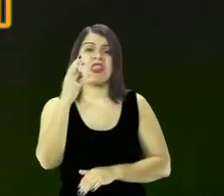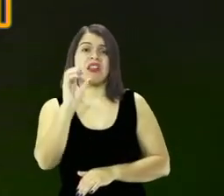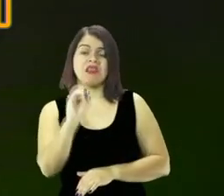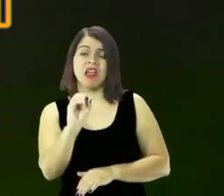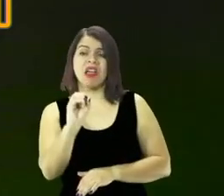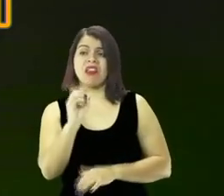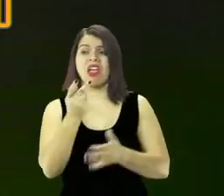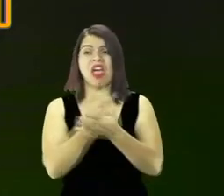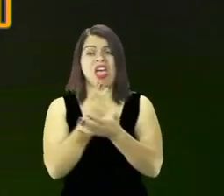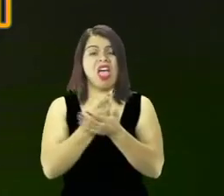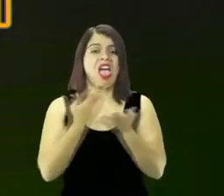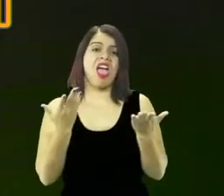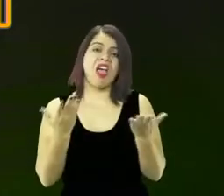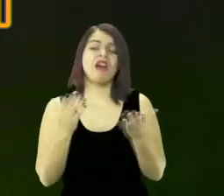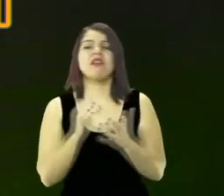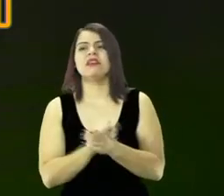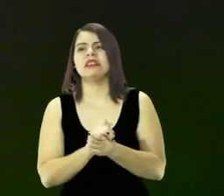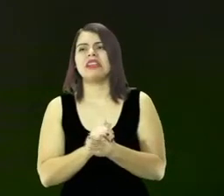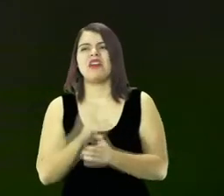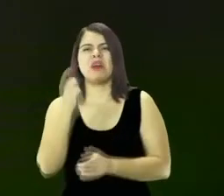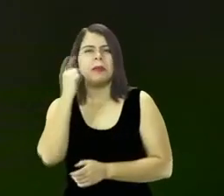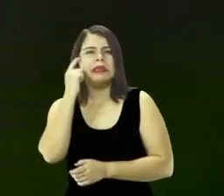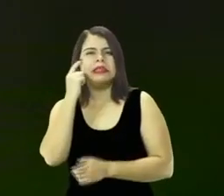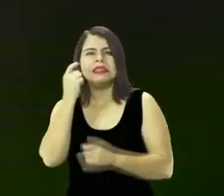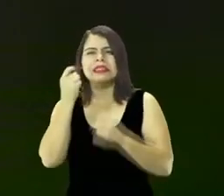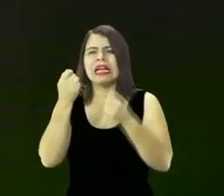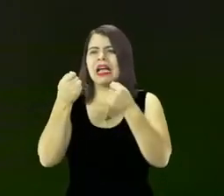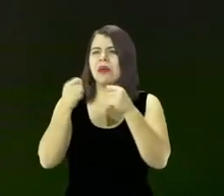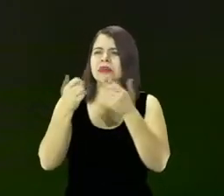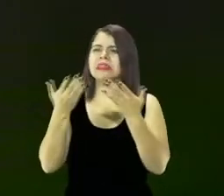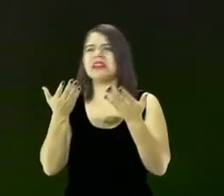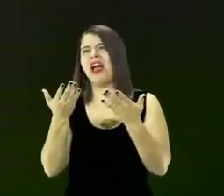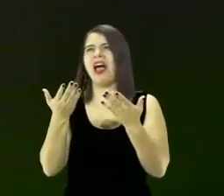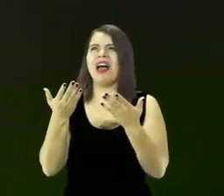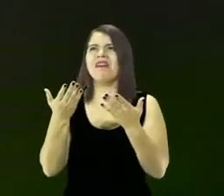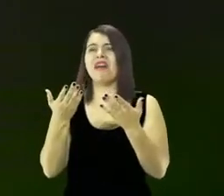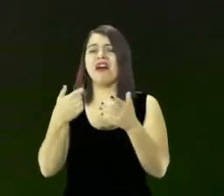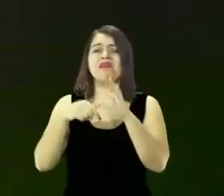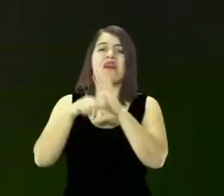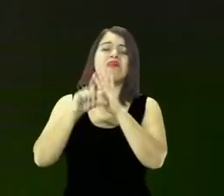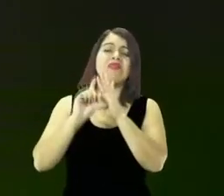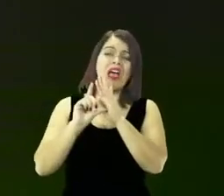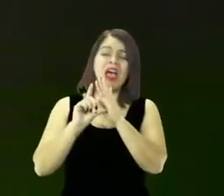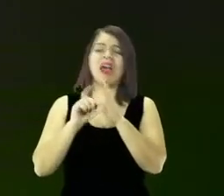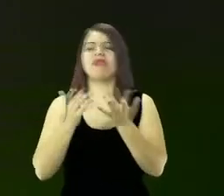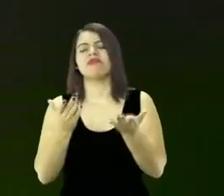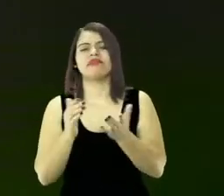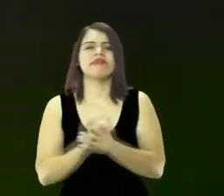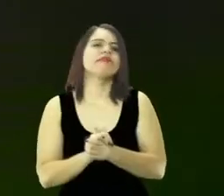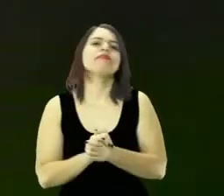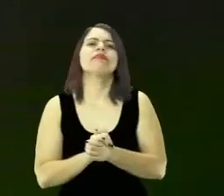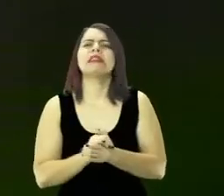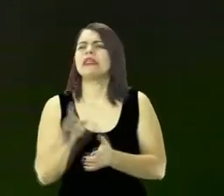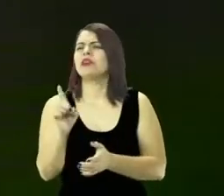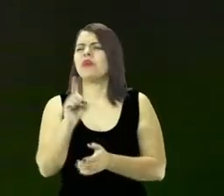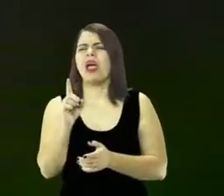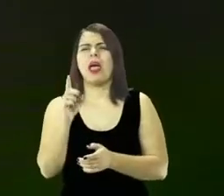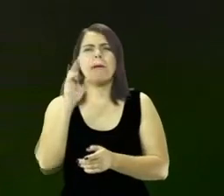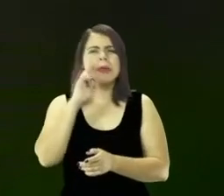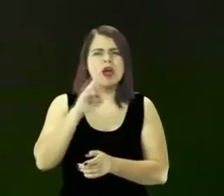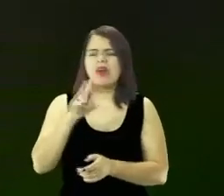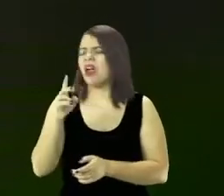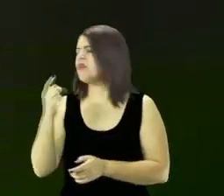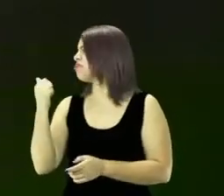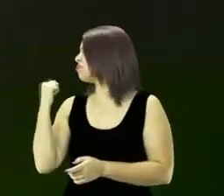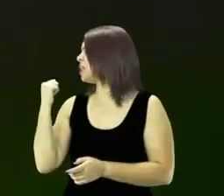agora você que está aqui independente da sua idade não é para olhar e falar assim poxa como eu errei tanto na minha vida e perdi tanto tempo para